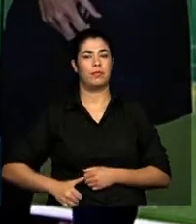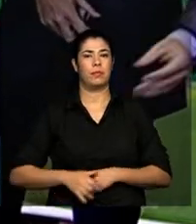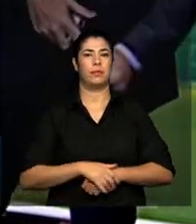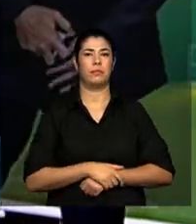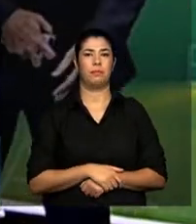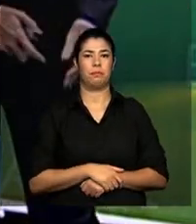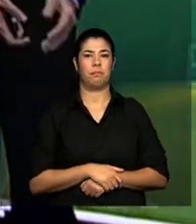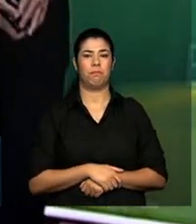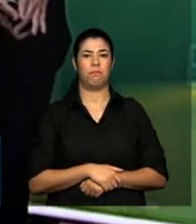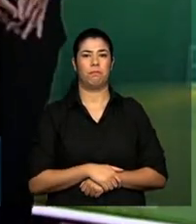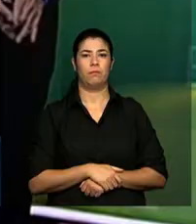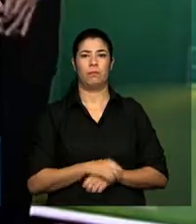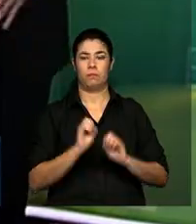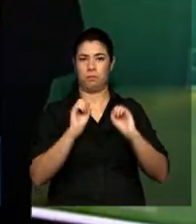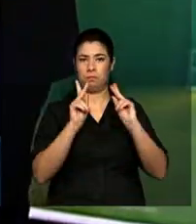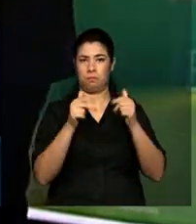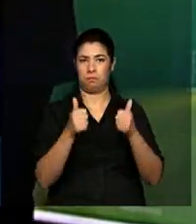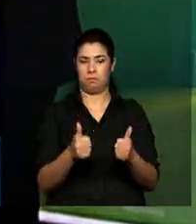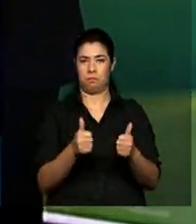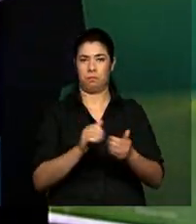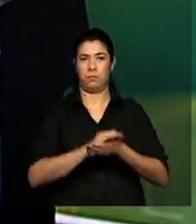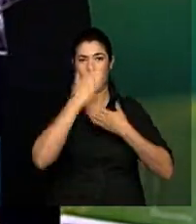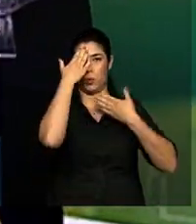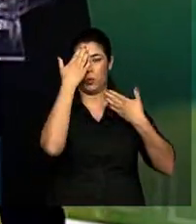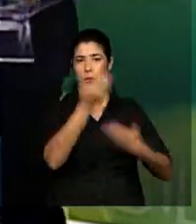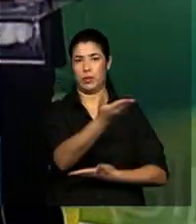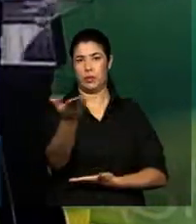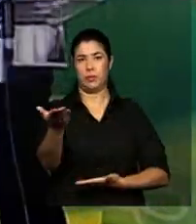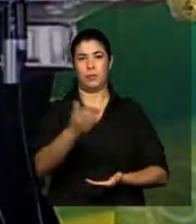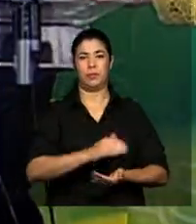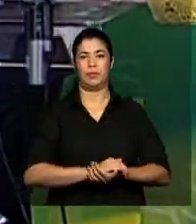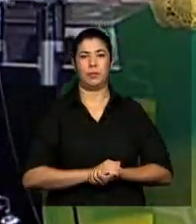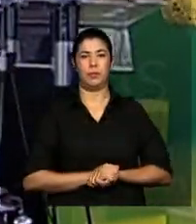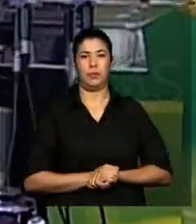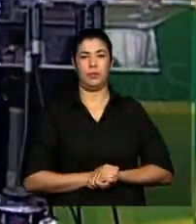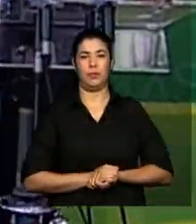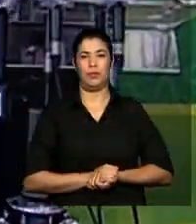Está ok? Tudo bem, gente? Obrigado. Valeu, obrigado a vocês. Obrigada, obrigada.